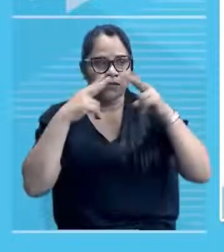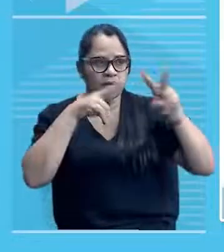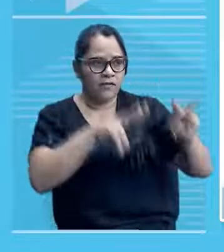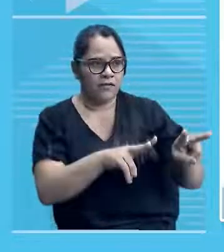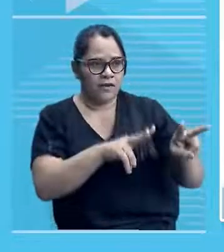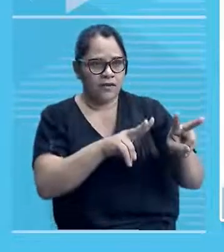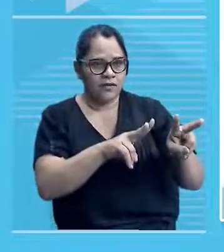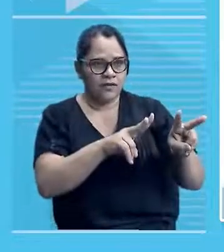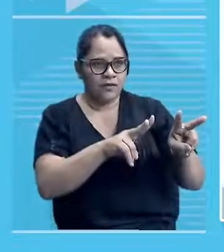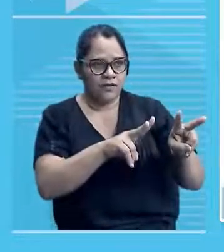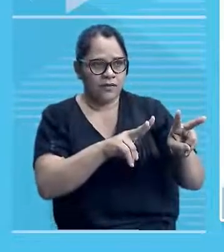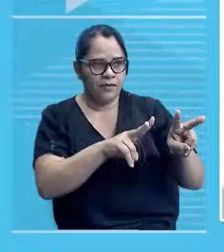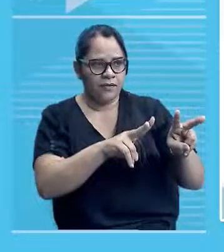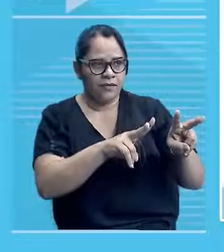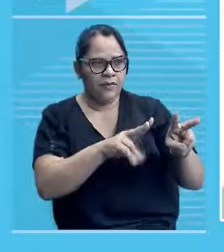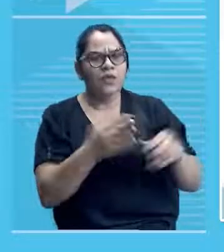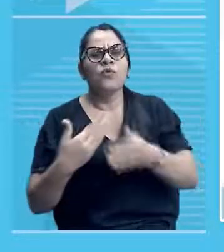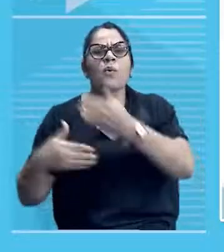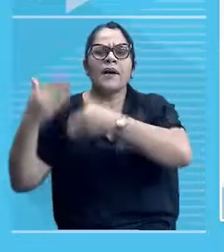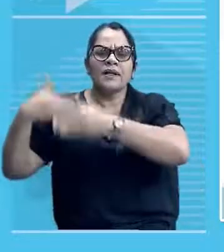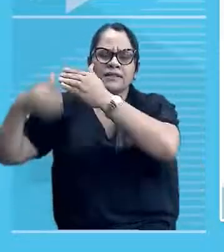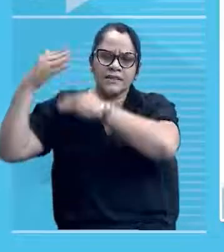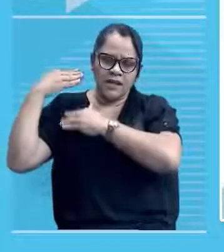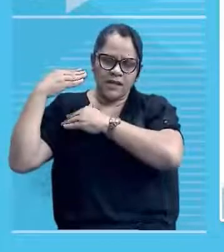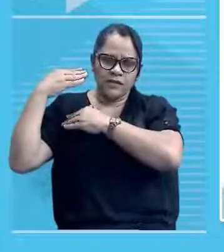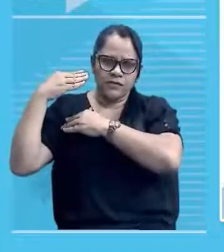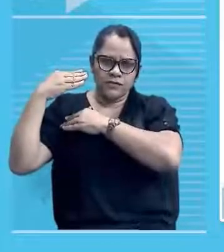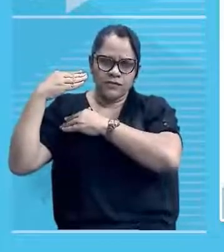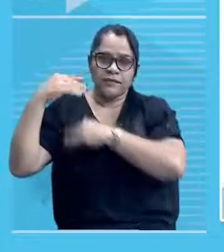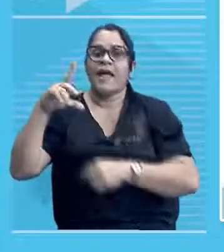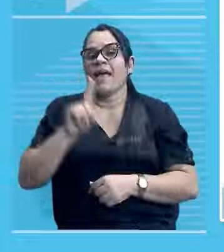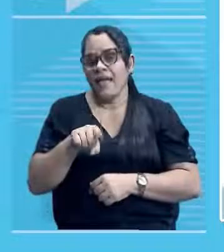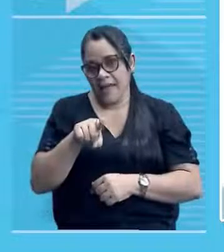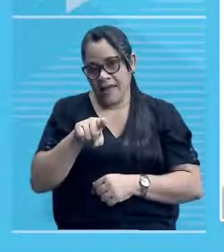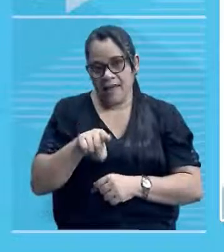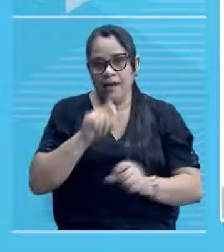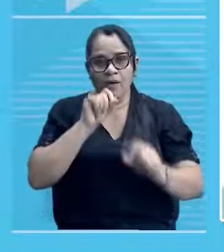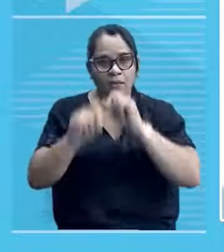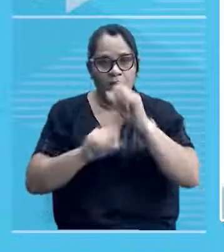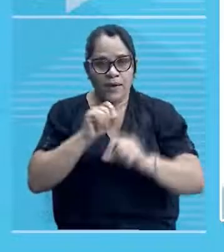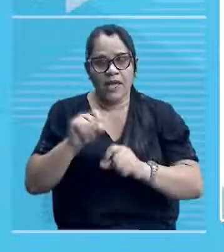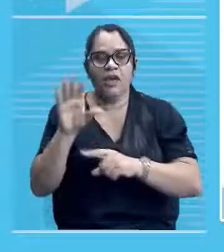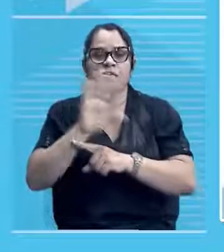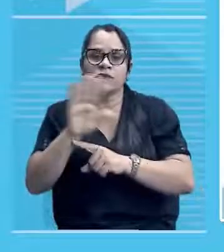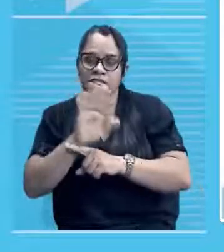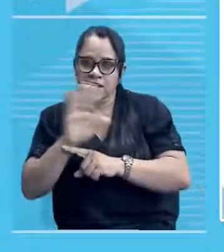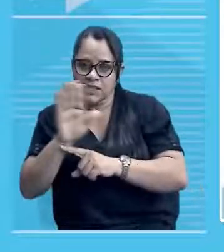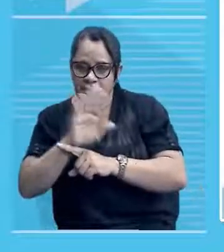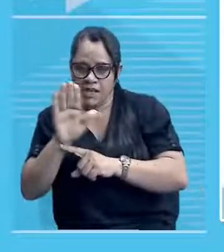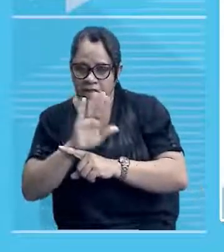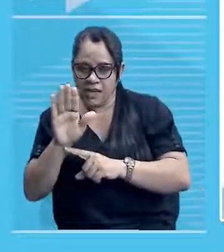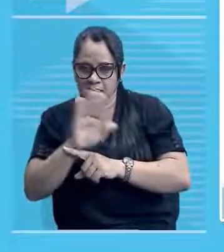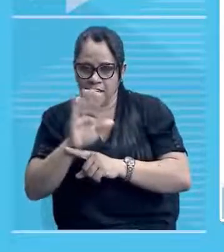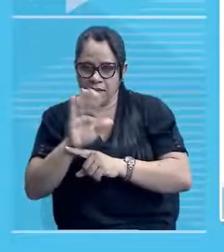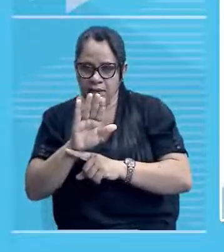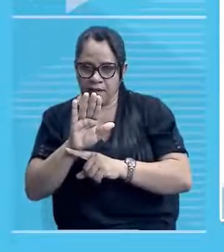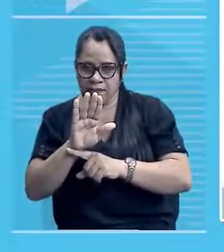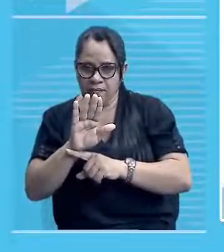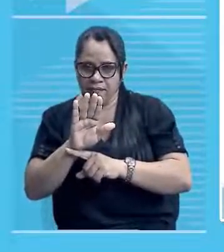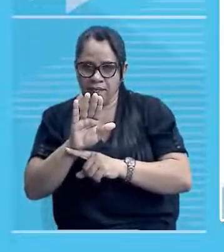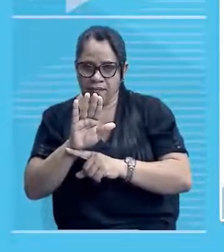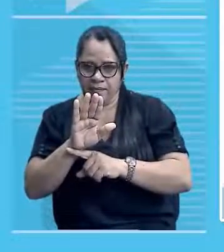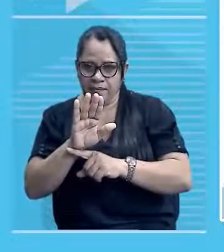lado. No passado, funcionava um cinema, né? Era o Cine Rex, tá? Esse prédio que vocês estão